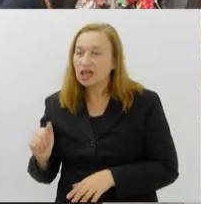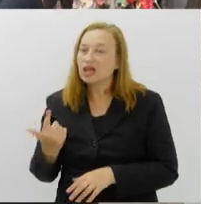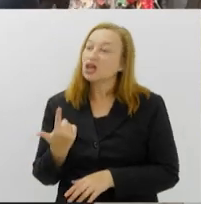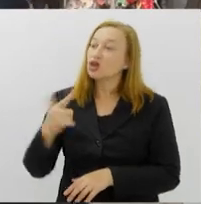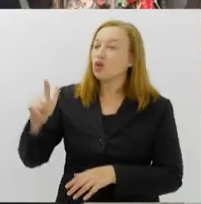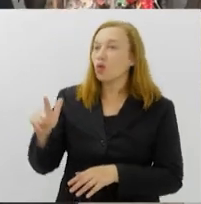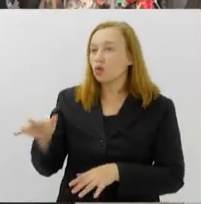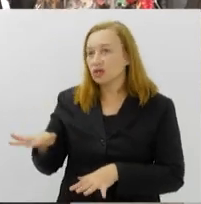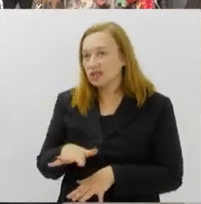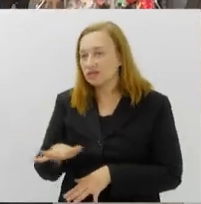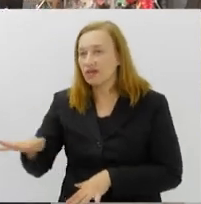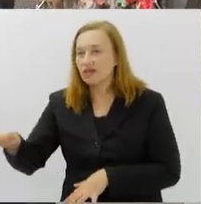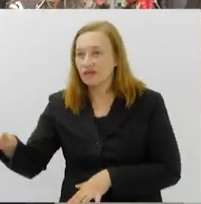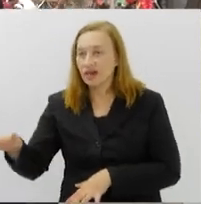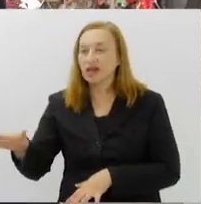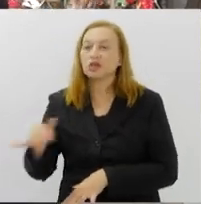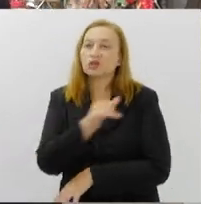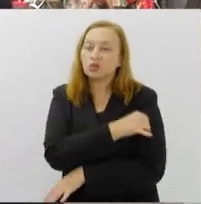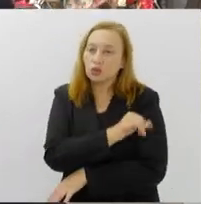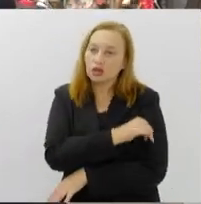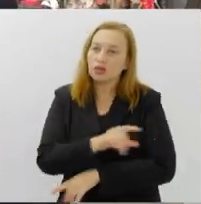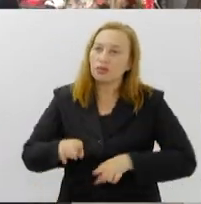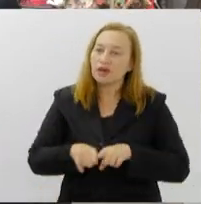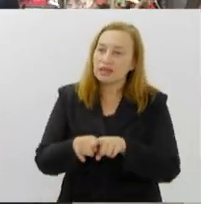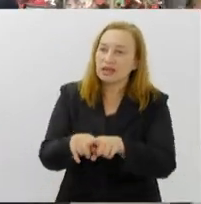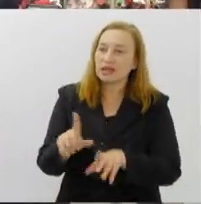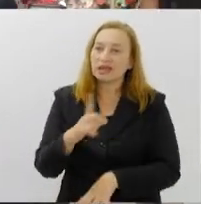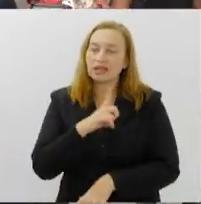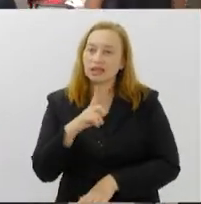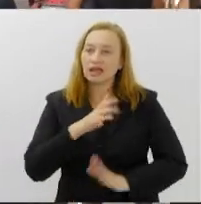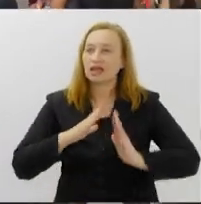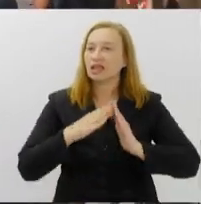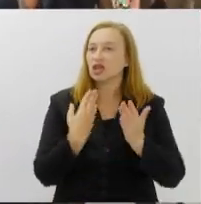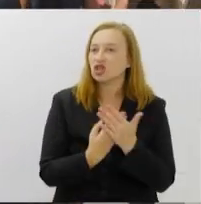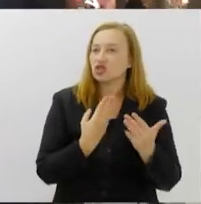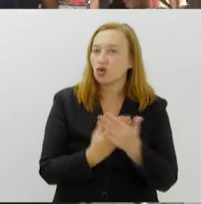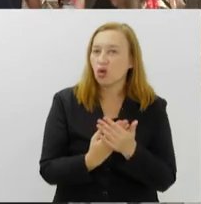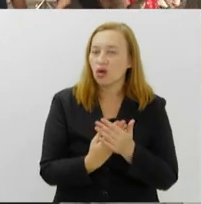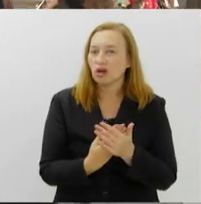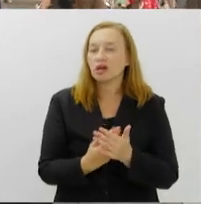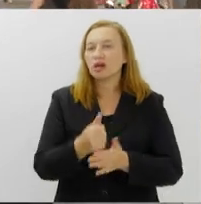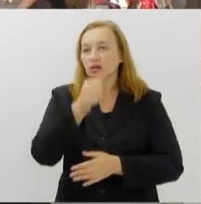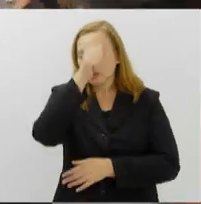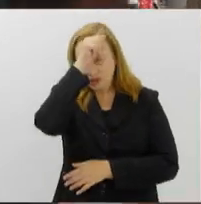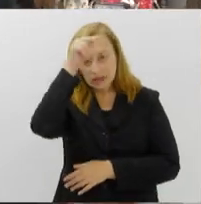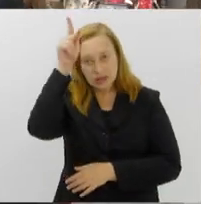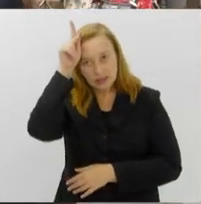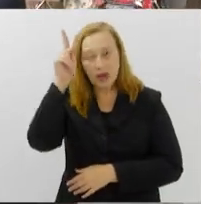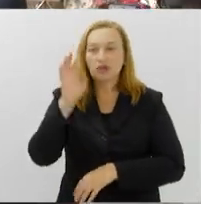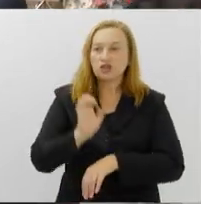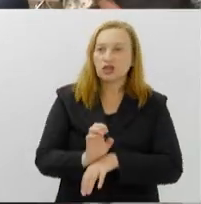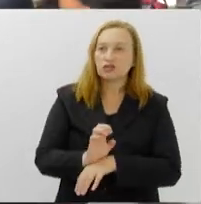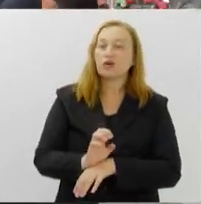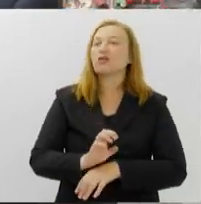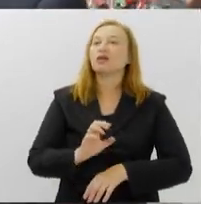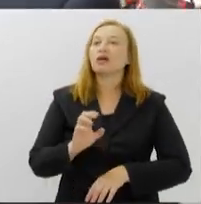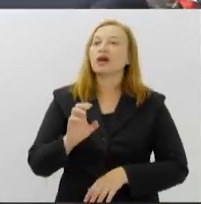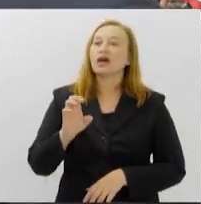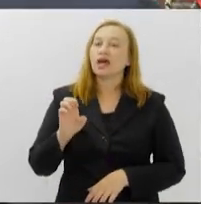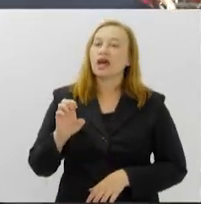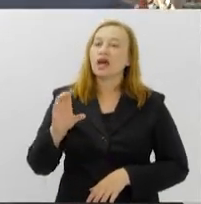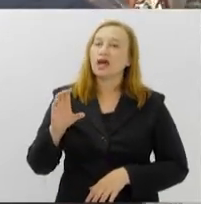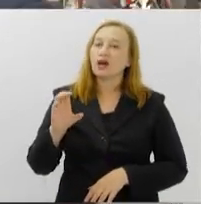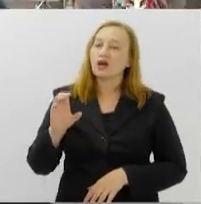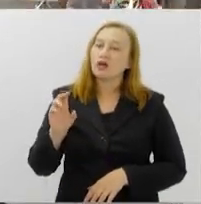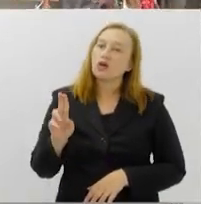muitos outros projetos que a gente também tem parceria, que é na Escola Municipal Pública e Estadual do Arpoador. E